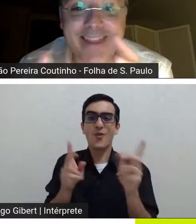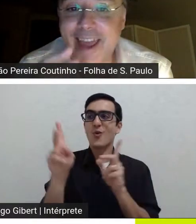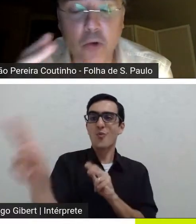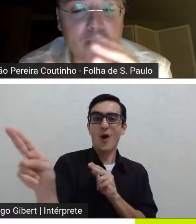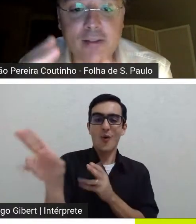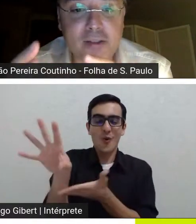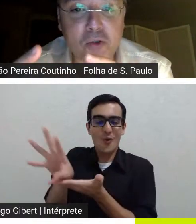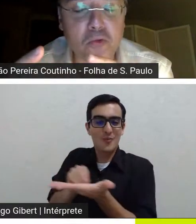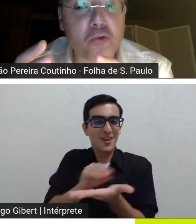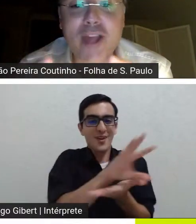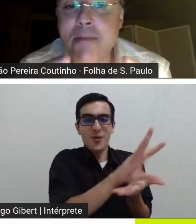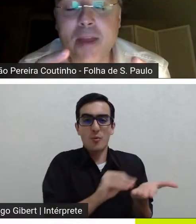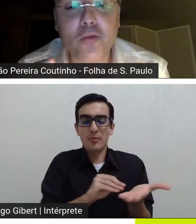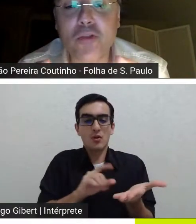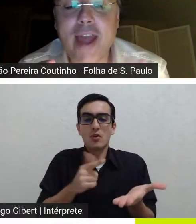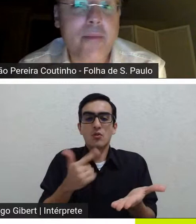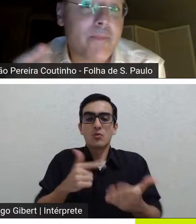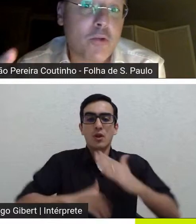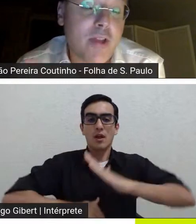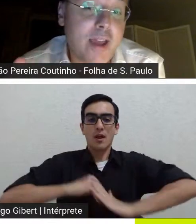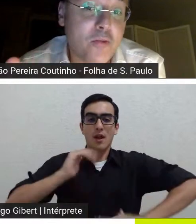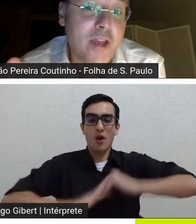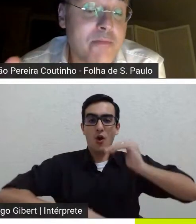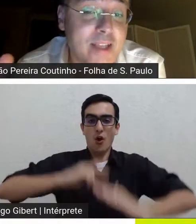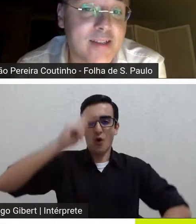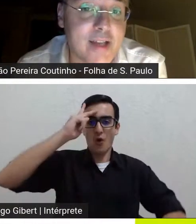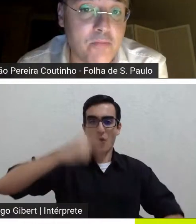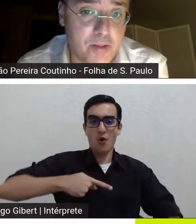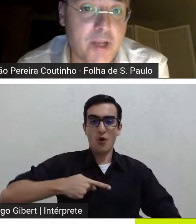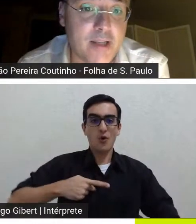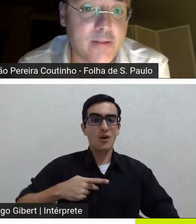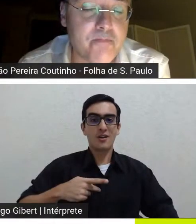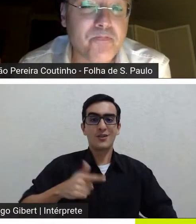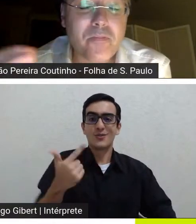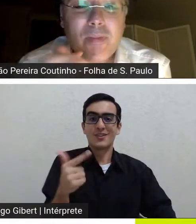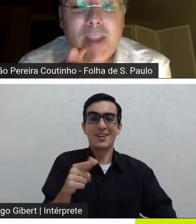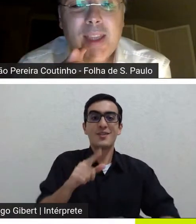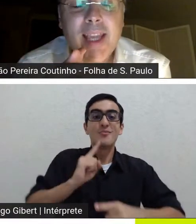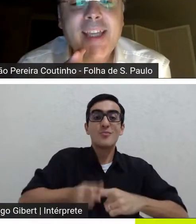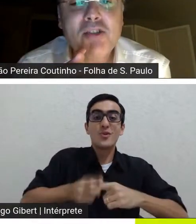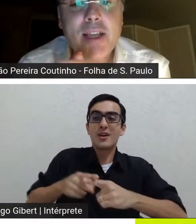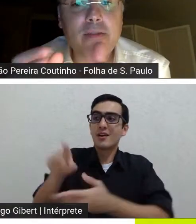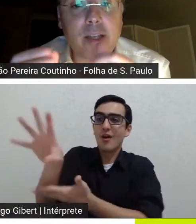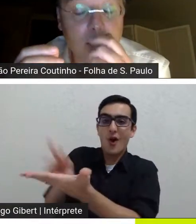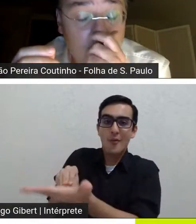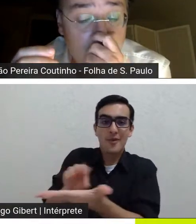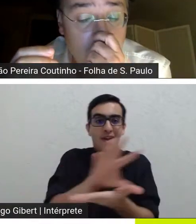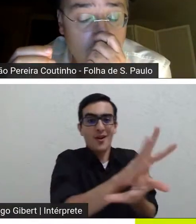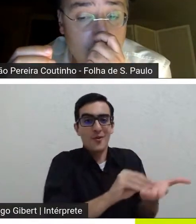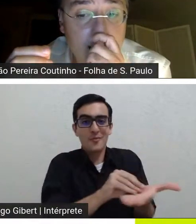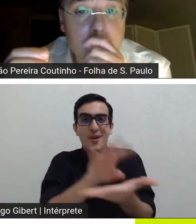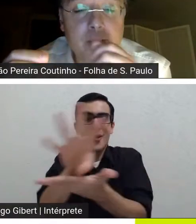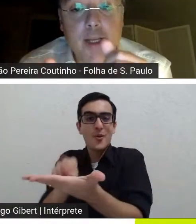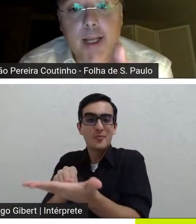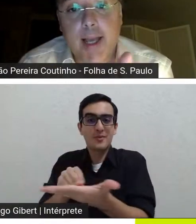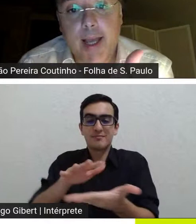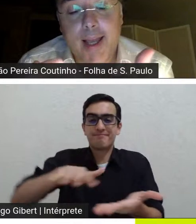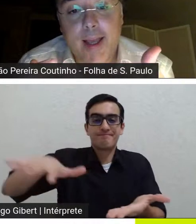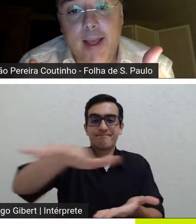nada é autêntico tudo é imitação permanente e isso tem a ver com